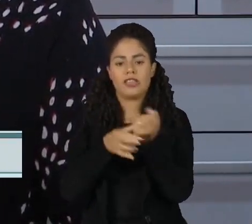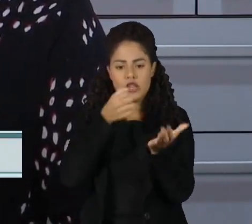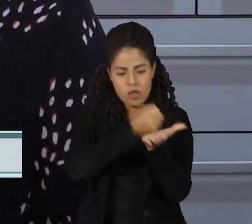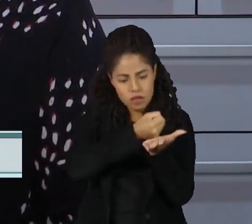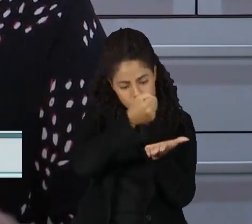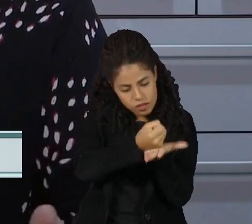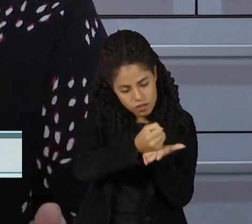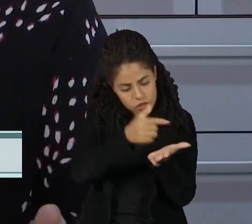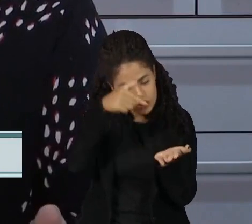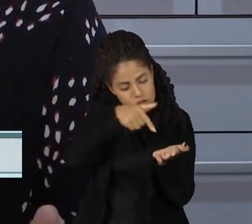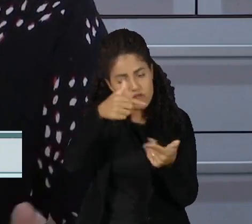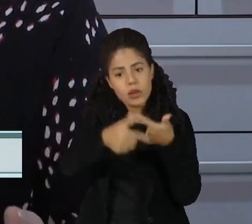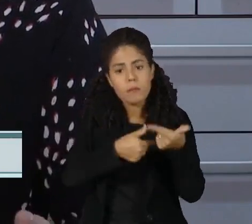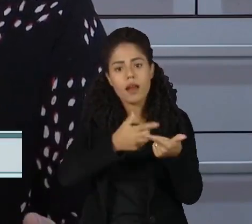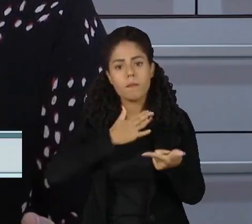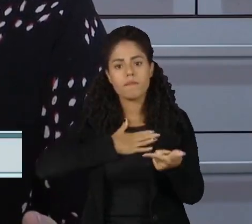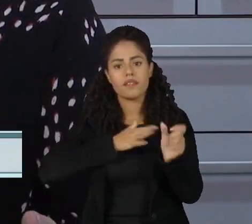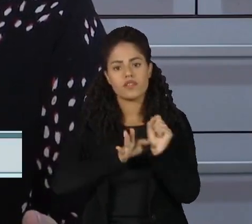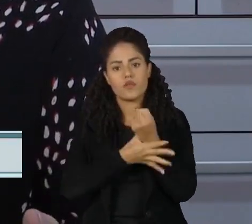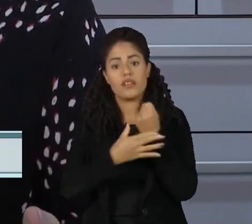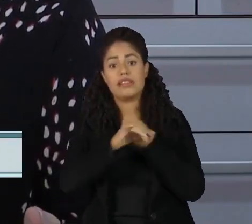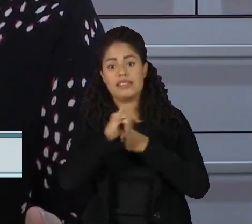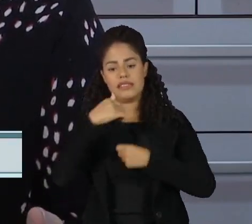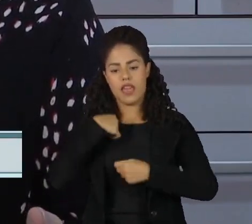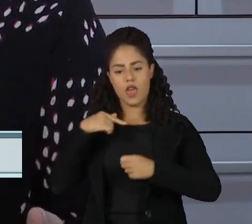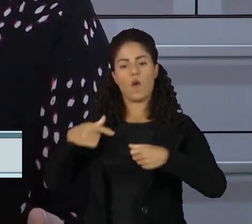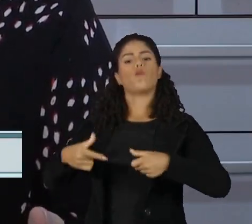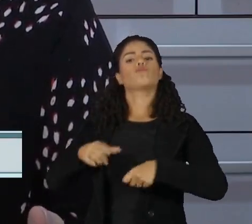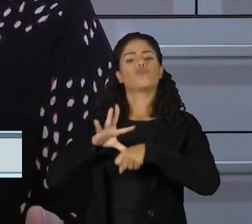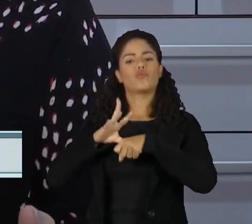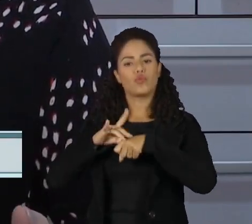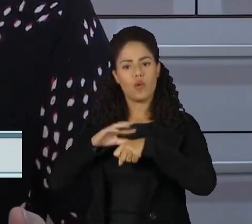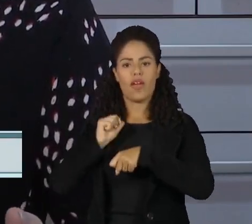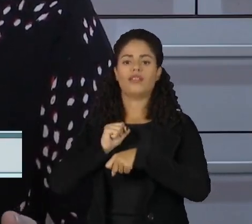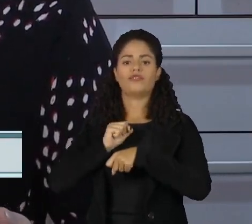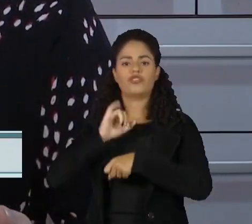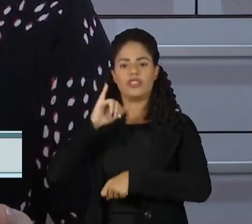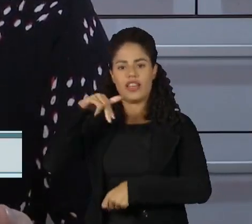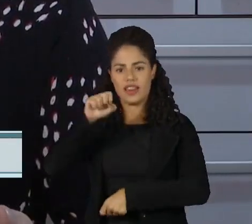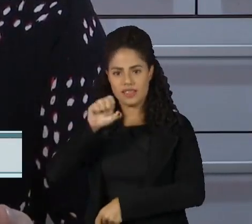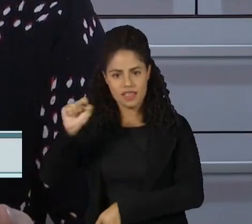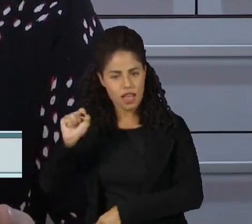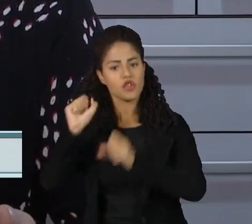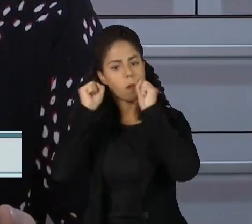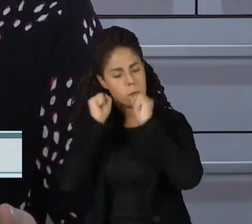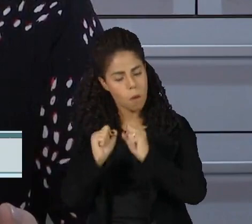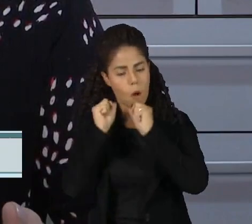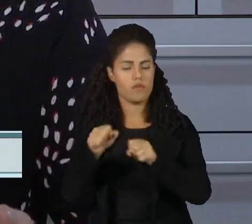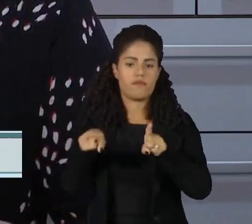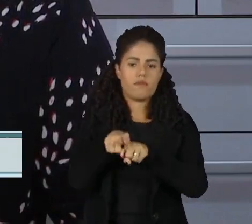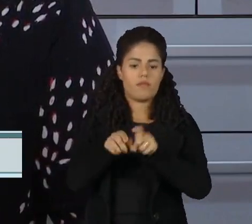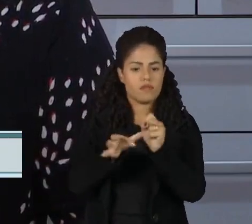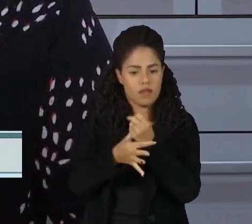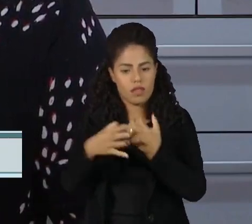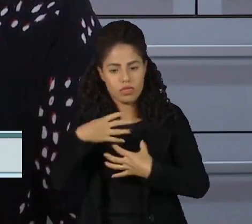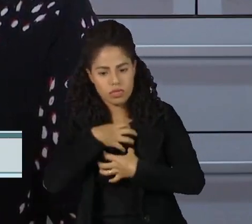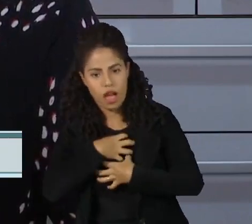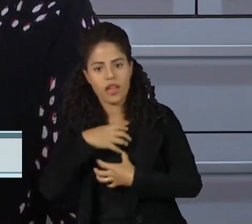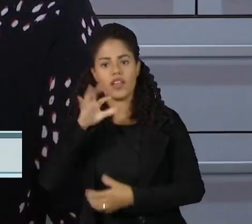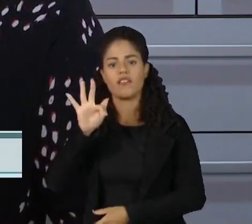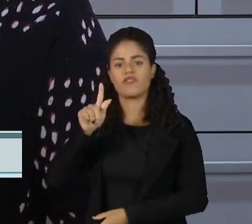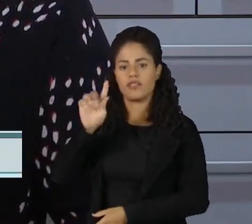Uma segurança para, se eu ficar doente, eu ter o INSS para poder usar. Uma segurança que eu tenho o fundo de